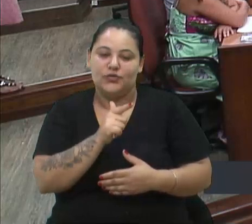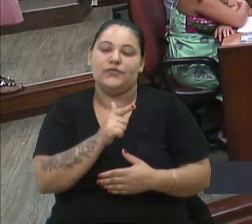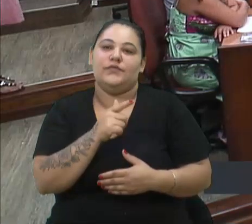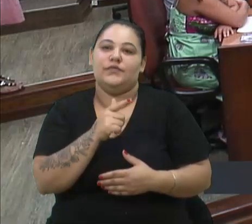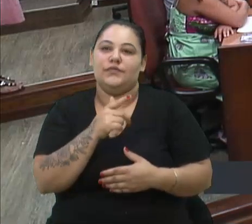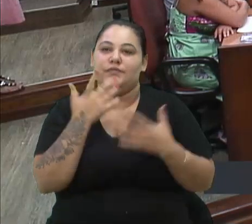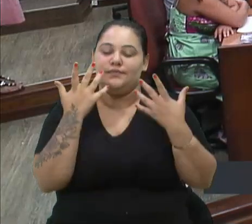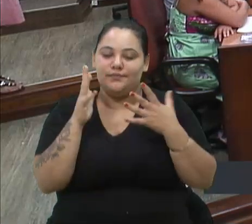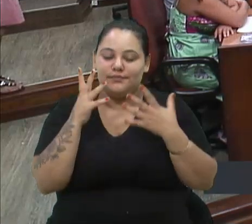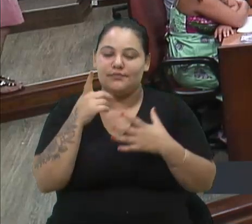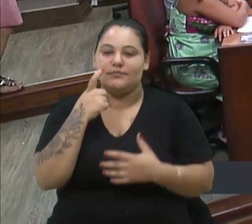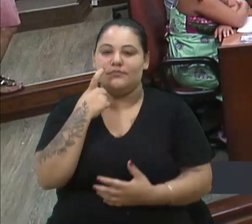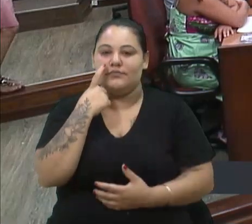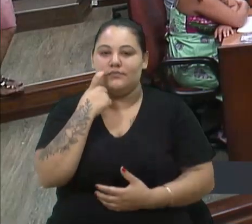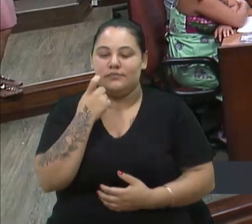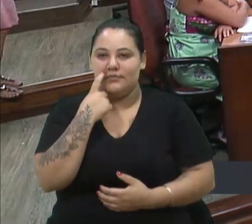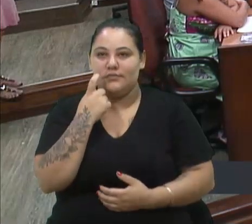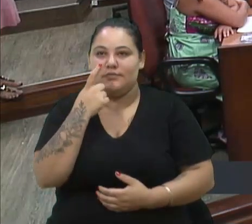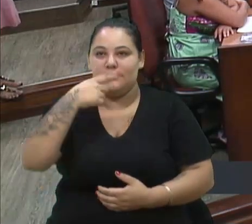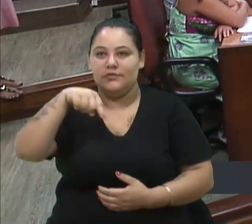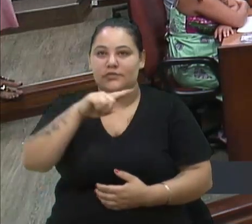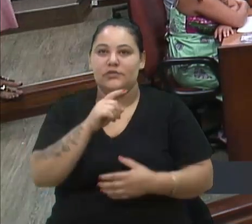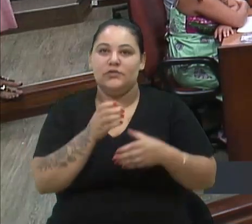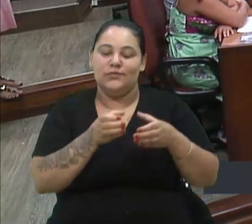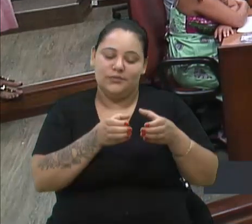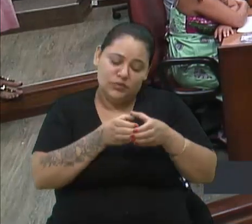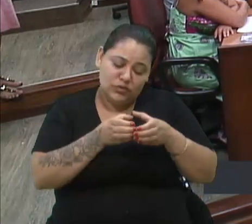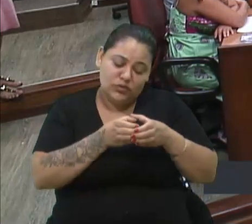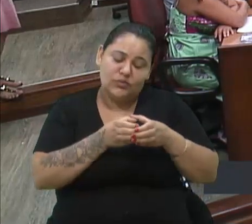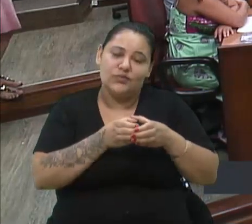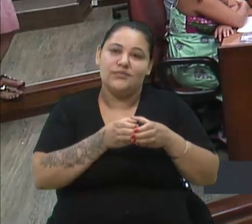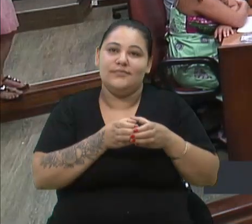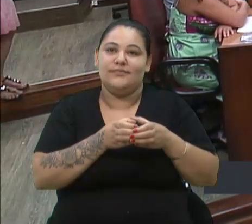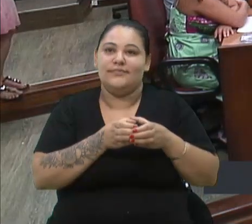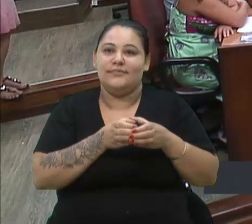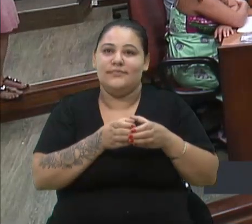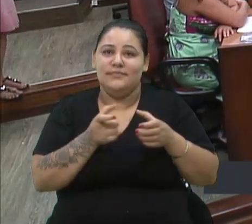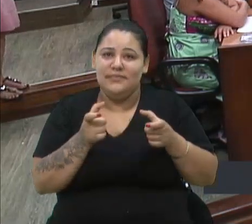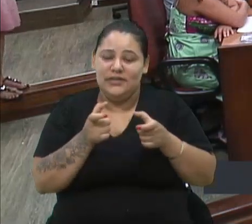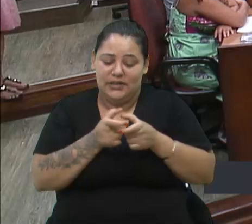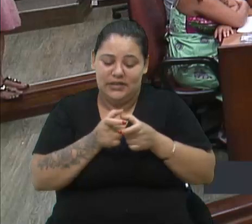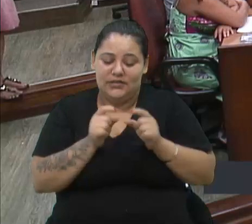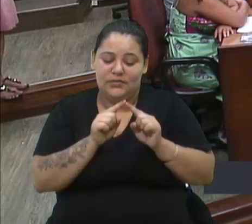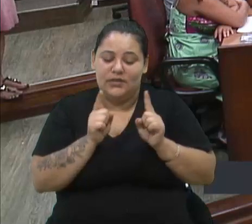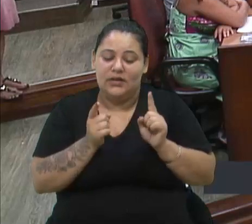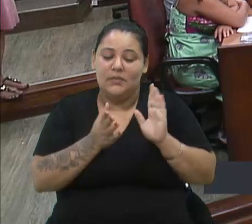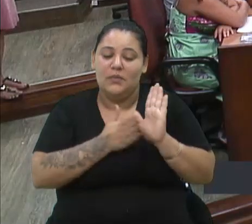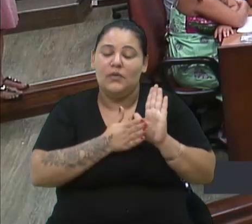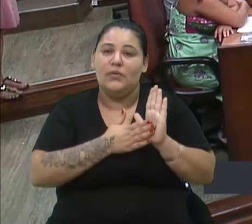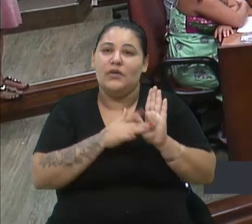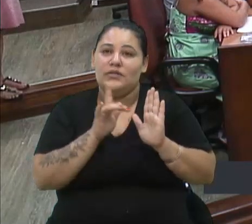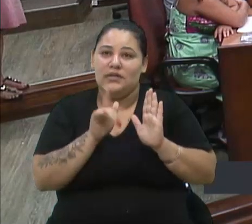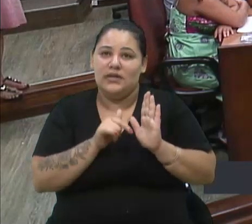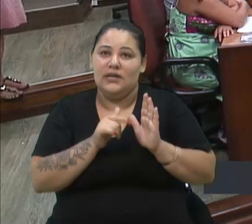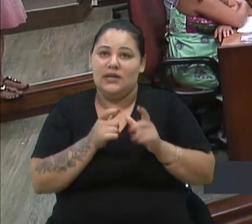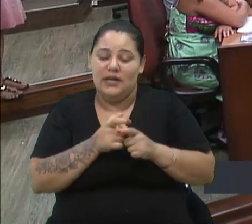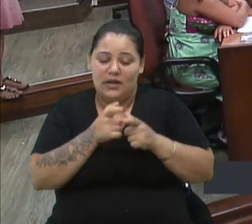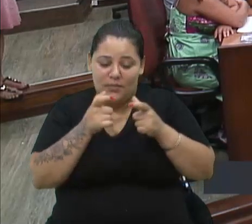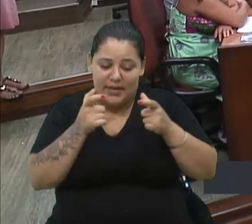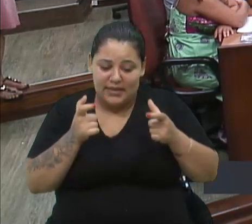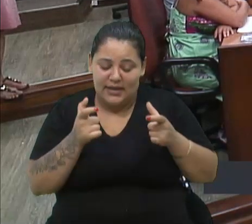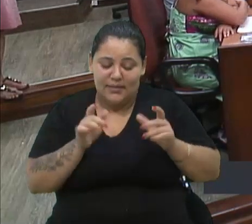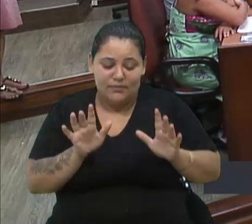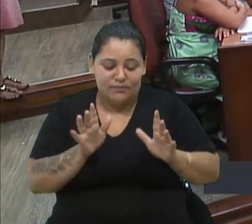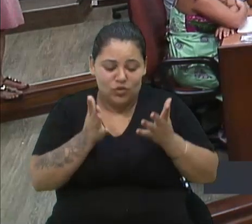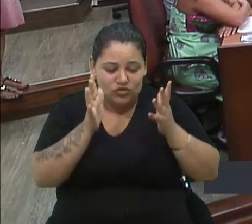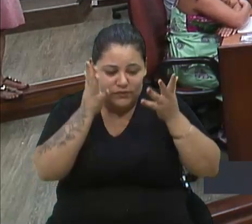Rose, e a vocês, que hoje estão num grupo pequeno, mas a proposta é essa, né? É aumentar, é engajar quanto mais